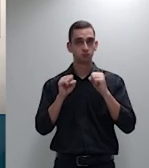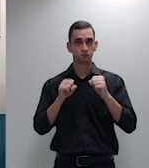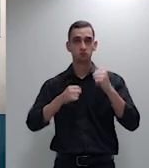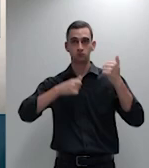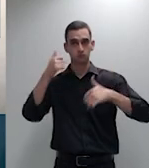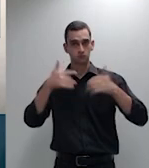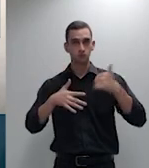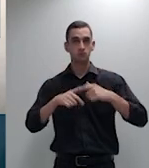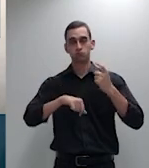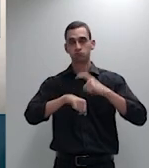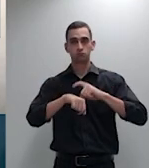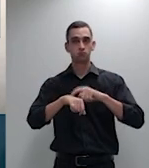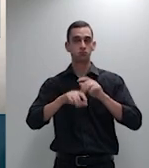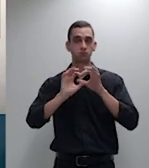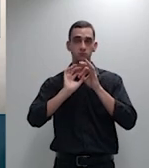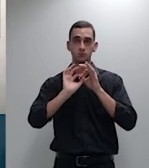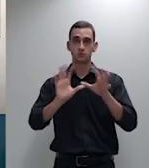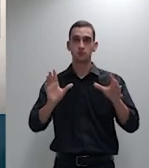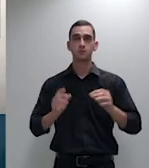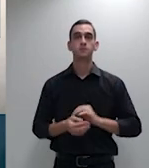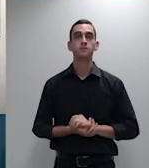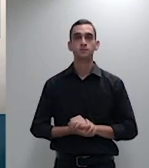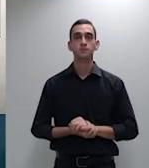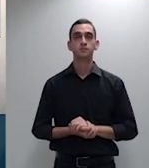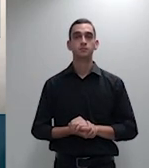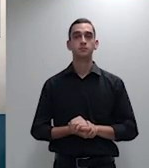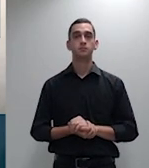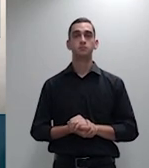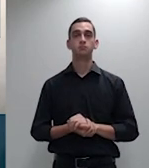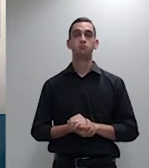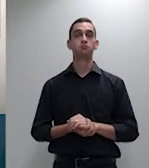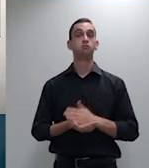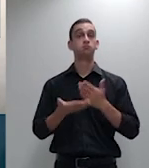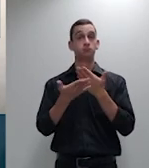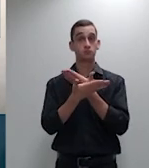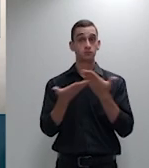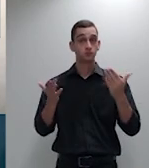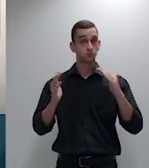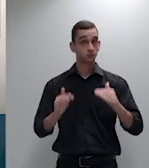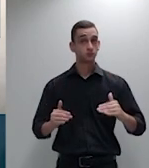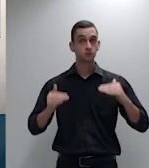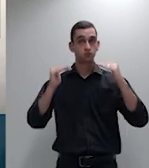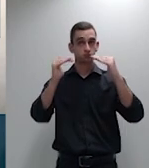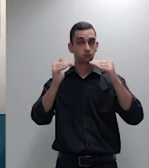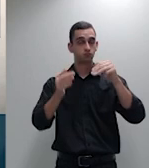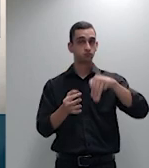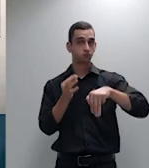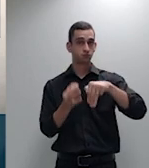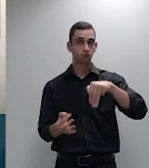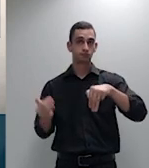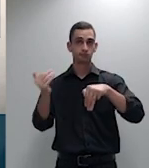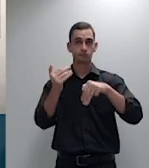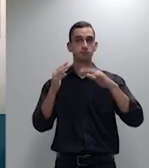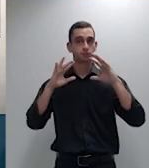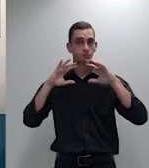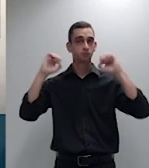excelentíssimos ministros da corte excelentíssimos